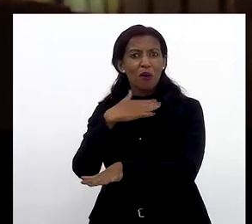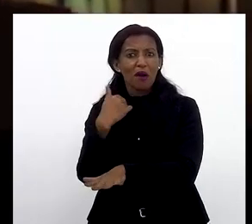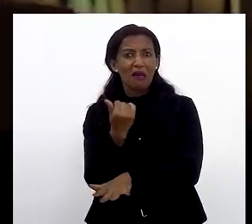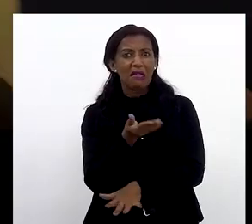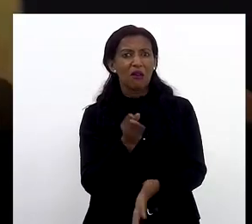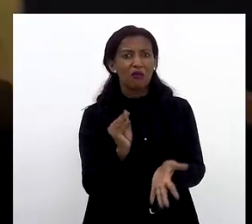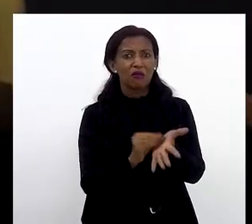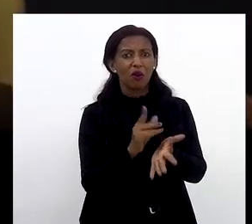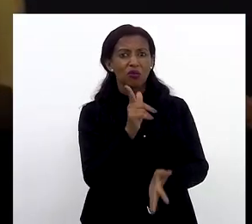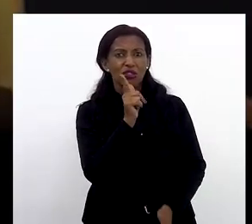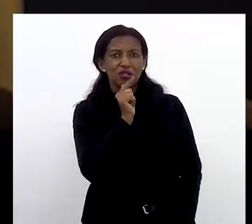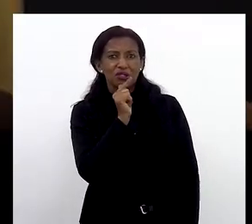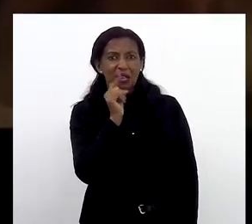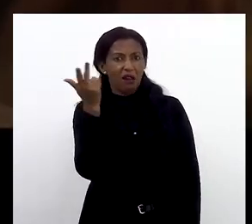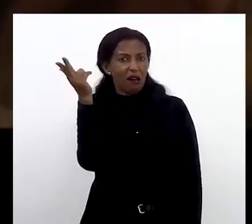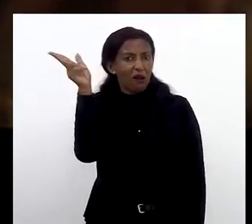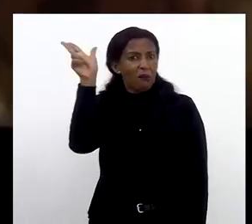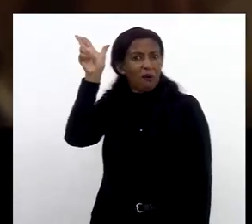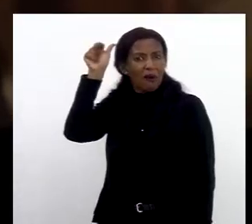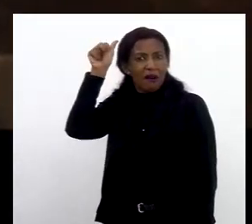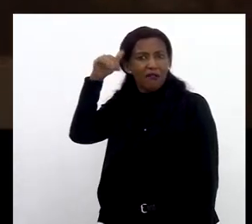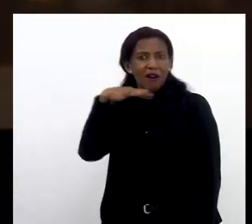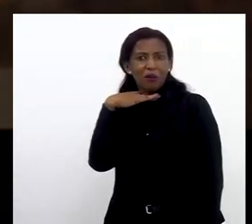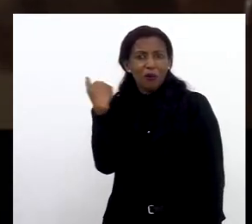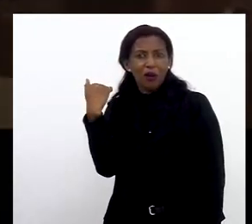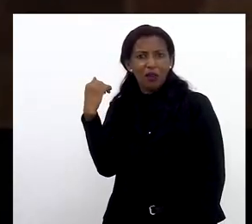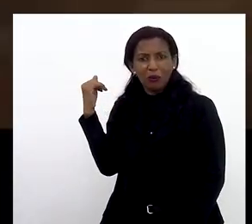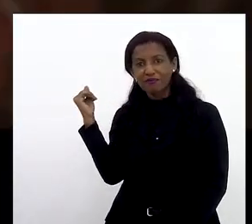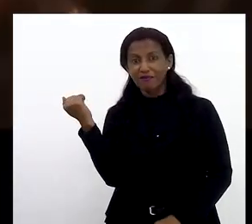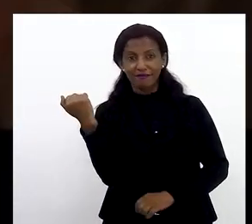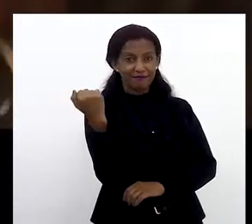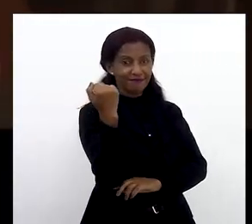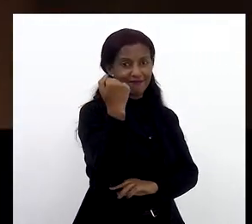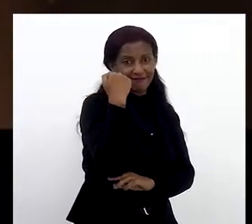morreu de sede, meu alazão.